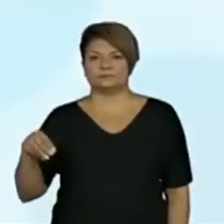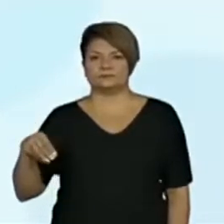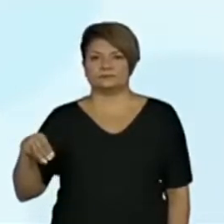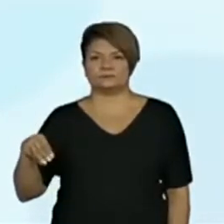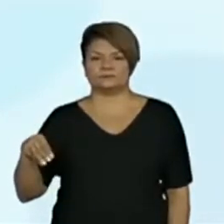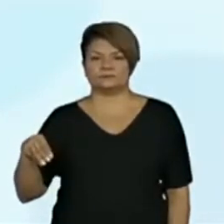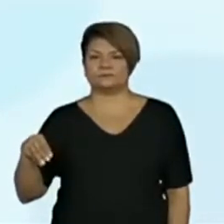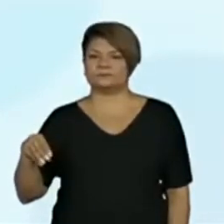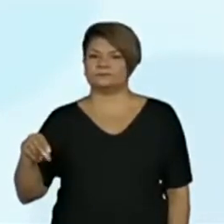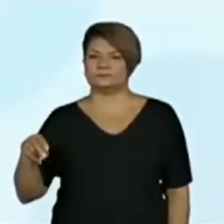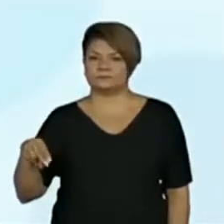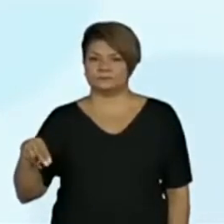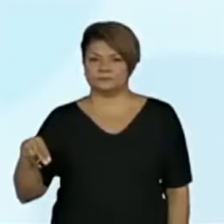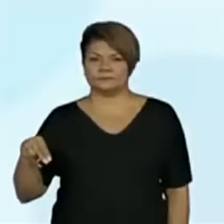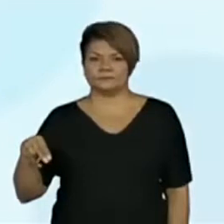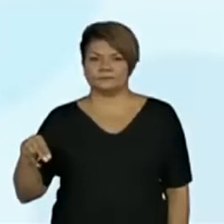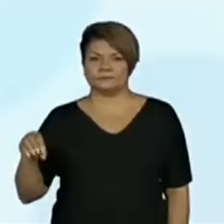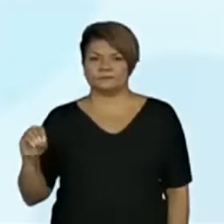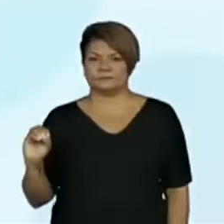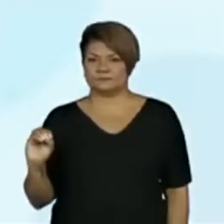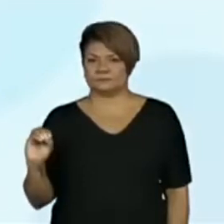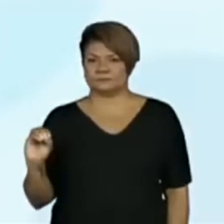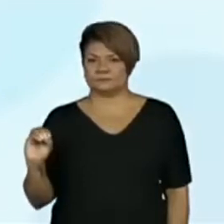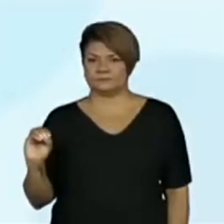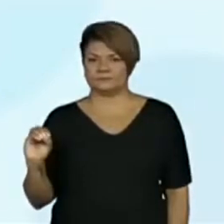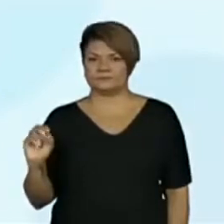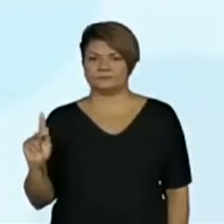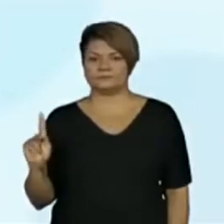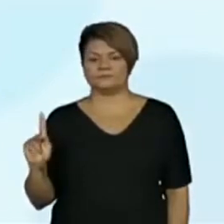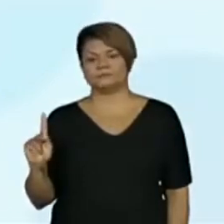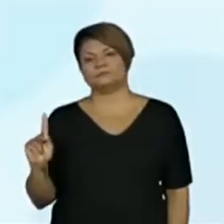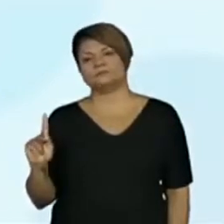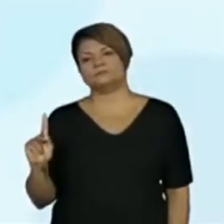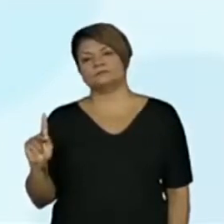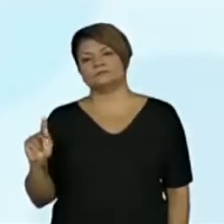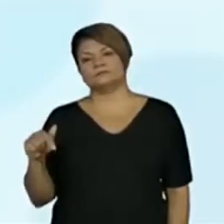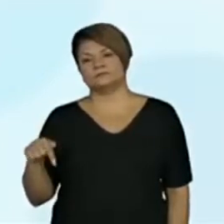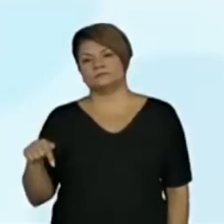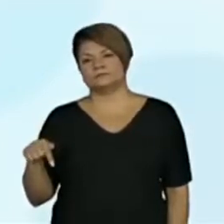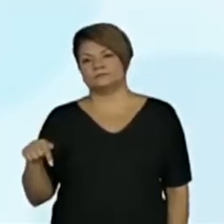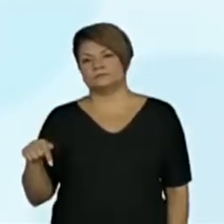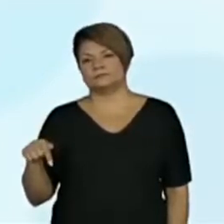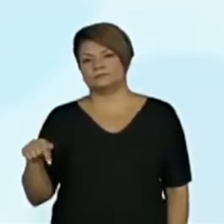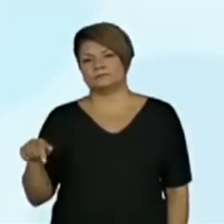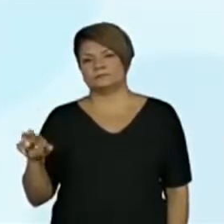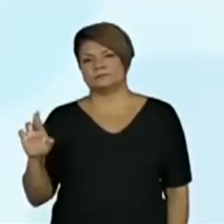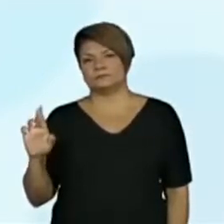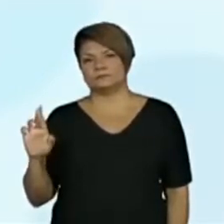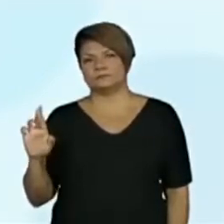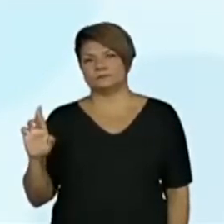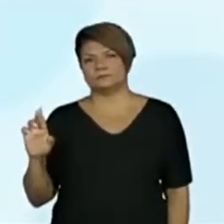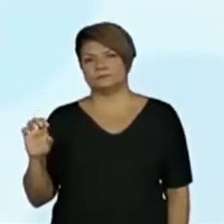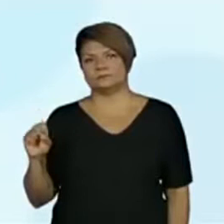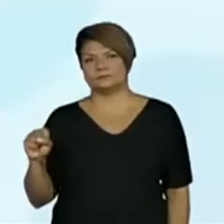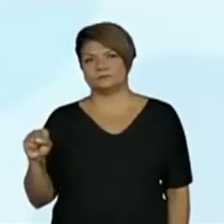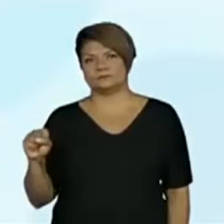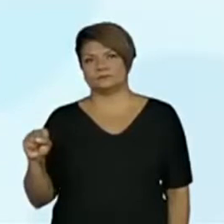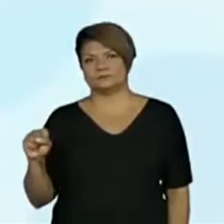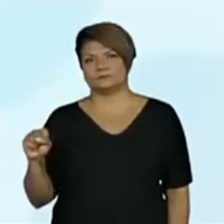M, N, O, P, Q, R,